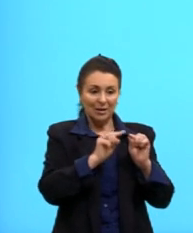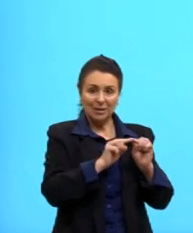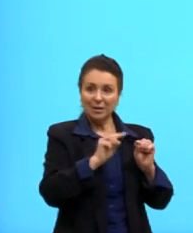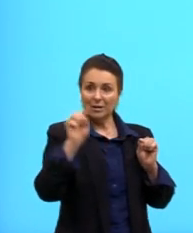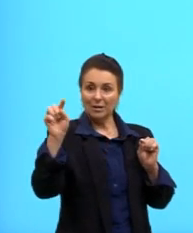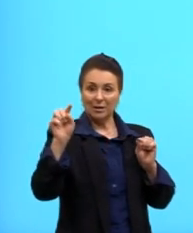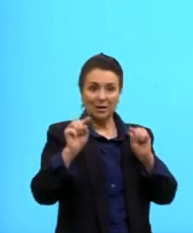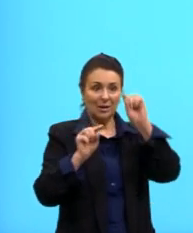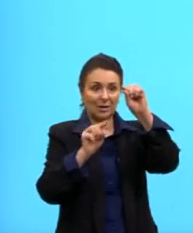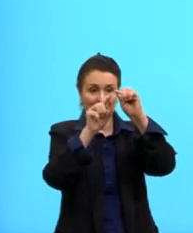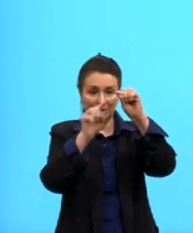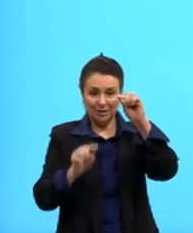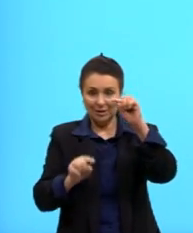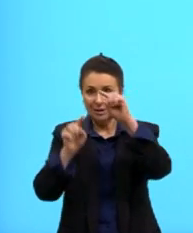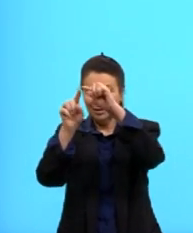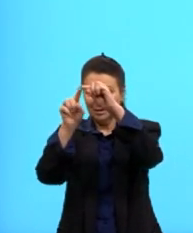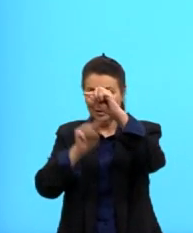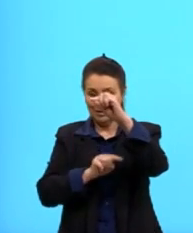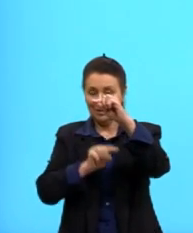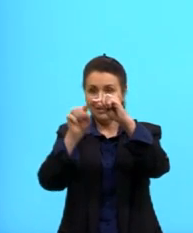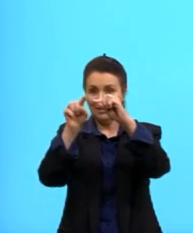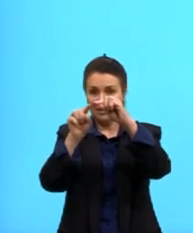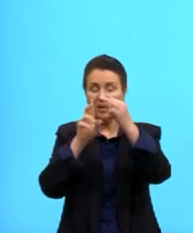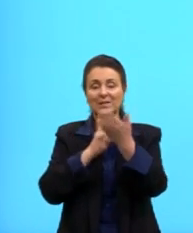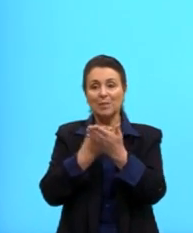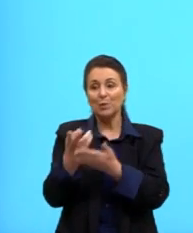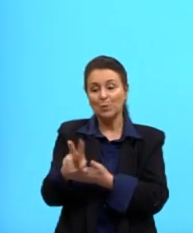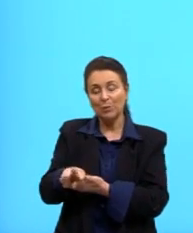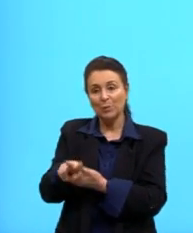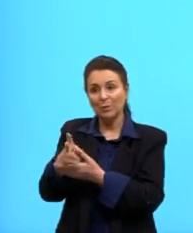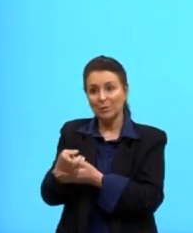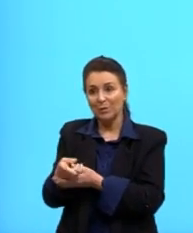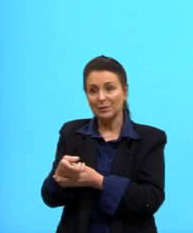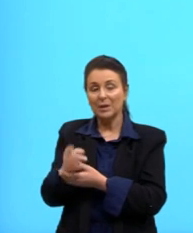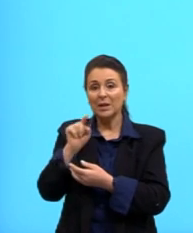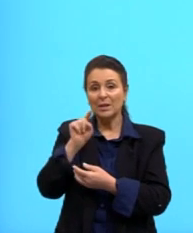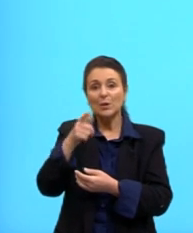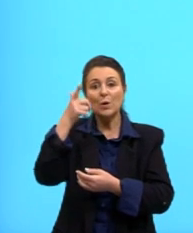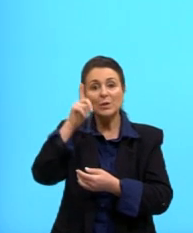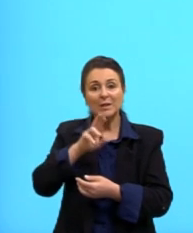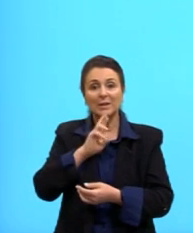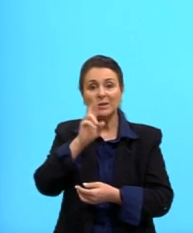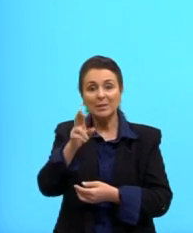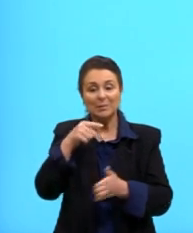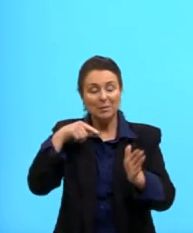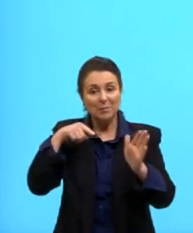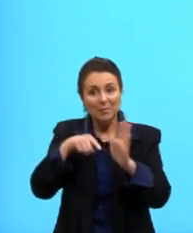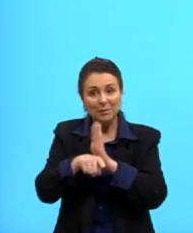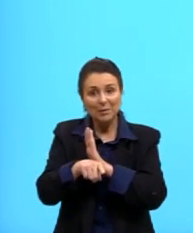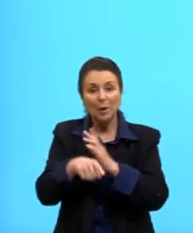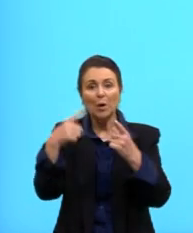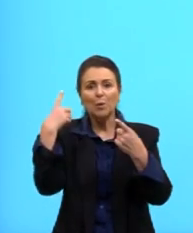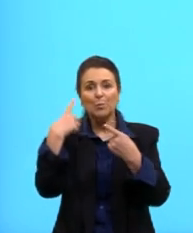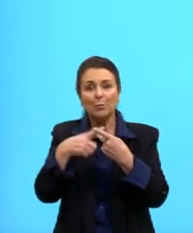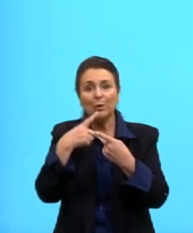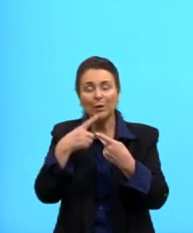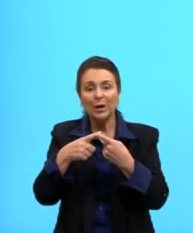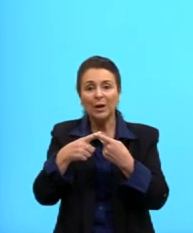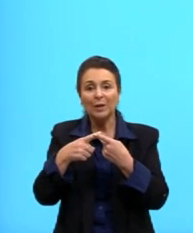desse círculo cromático. E isso, então, consegue responder a nossa pergunta, por quê?